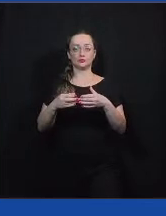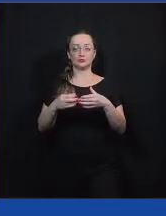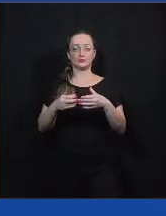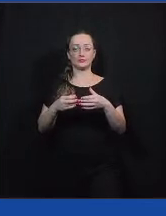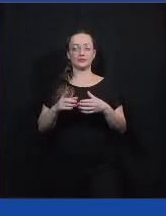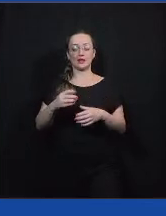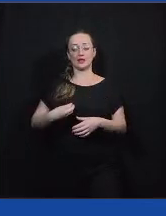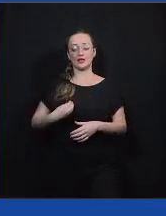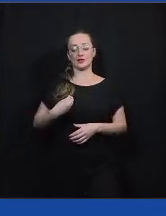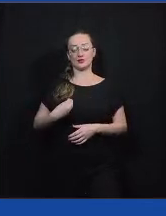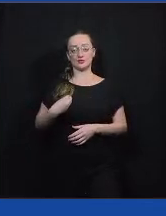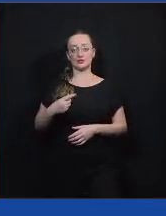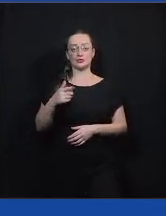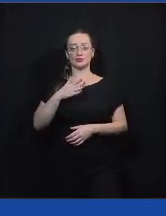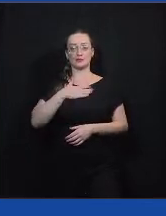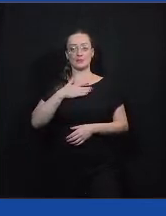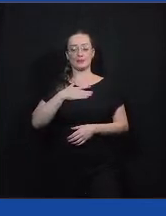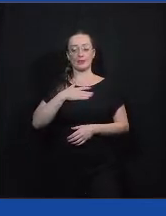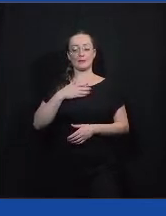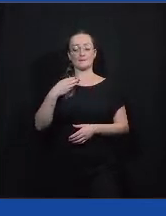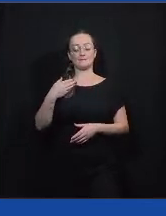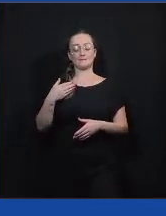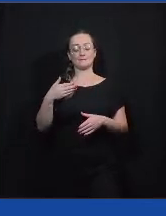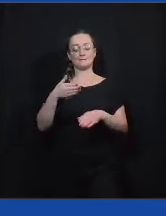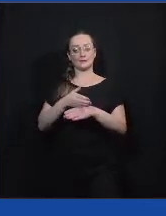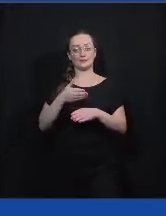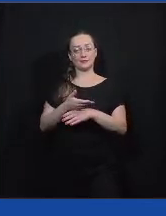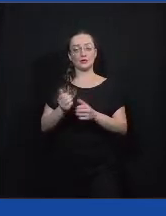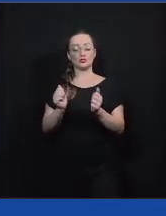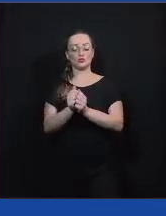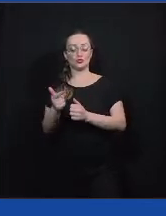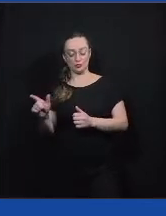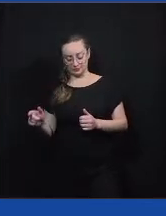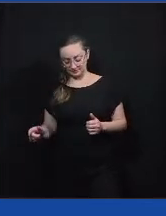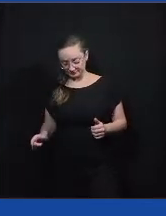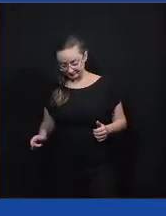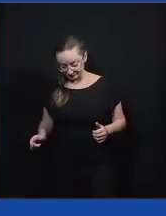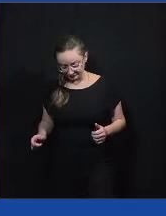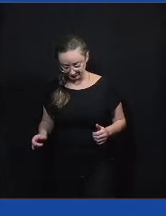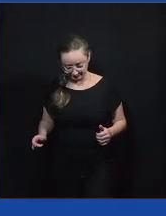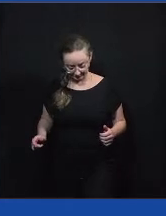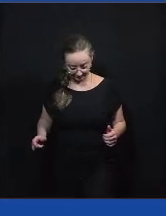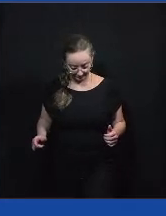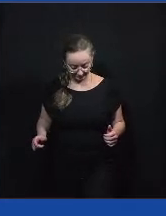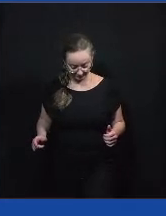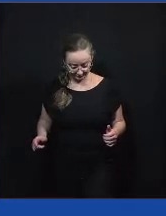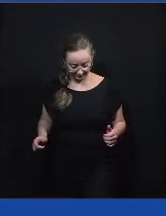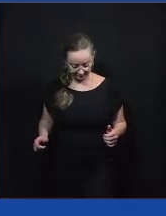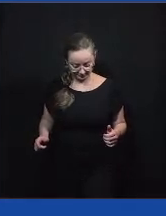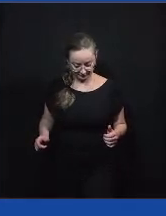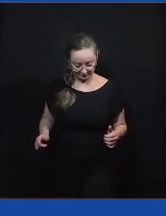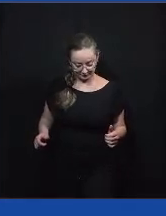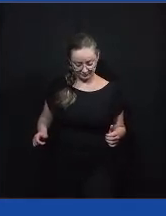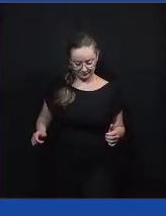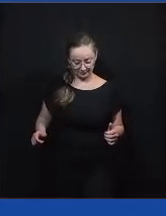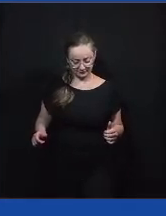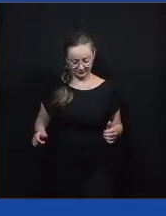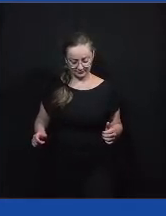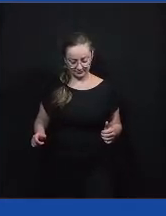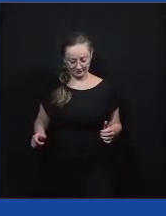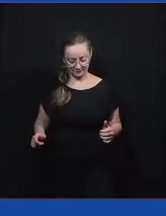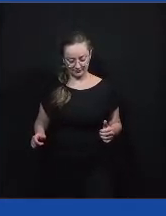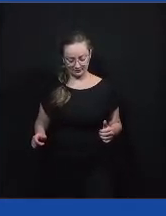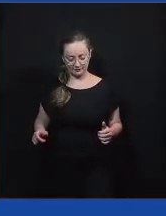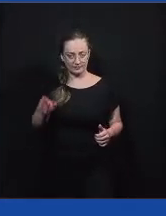existe a minha participação junto com a participação do outro. Muito legal você ter escolhido essa palavra. Quem tá pronto pra